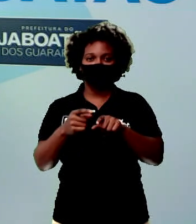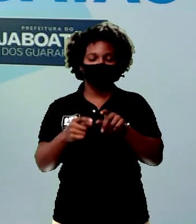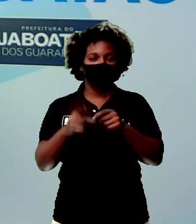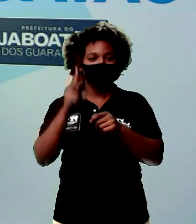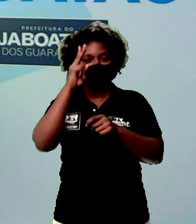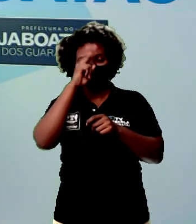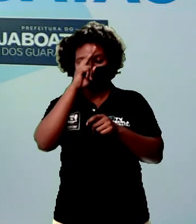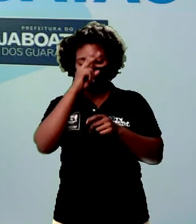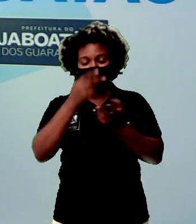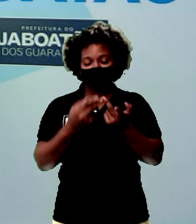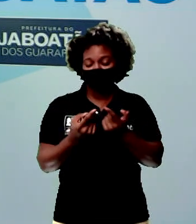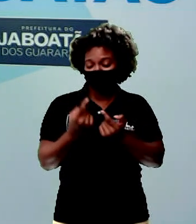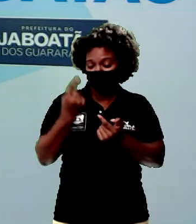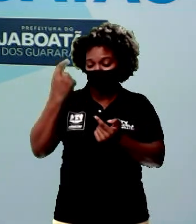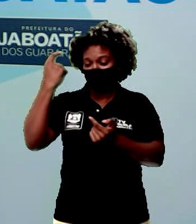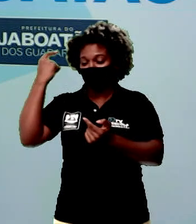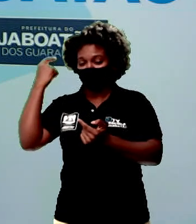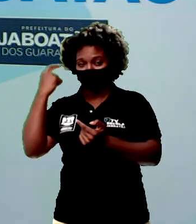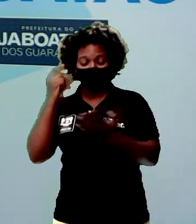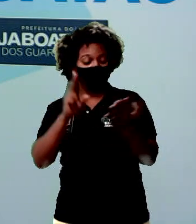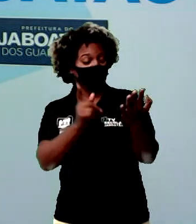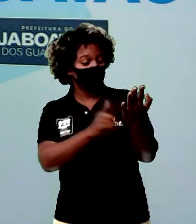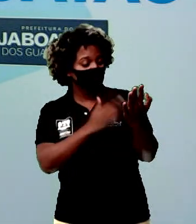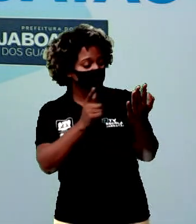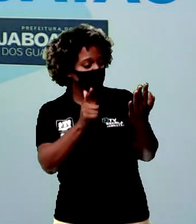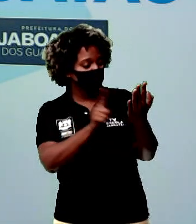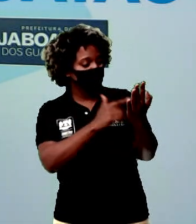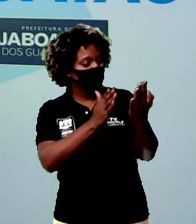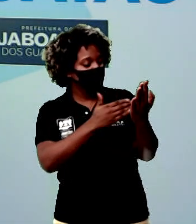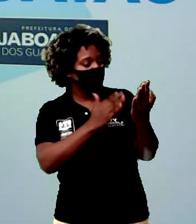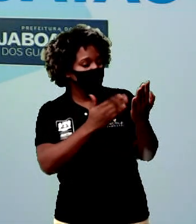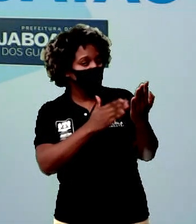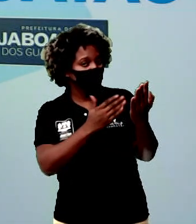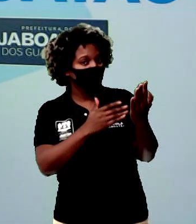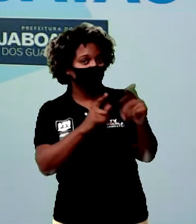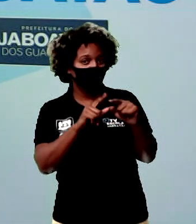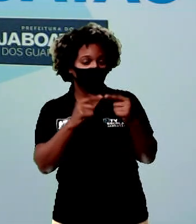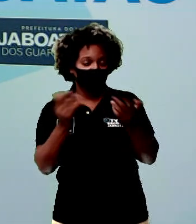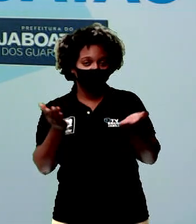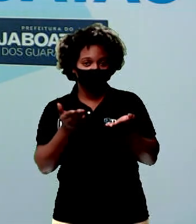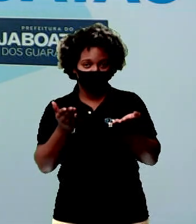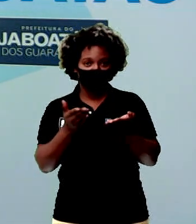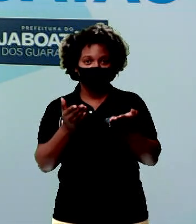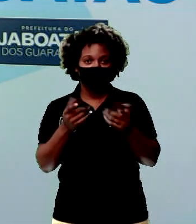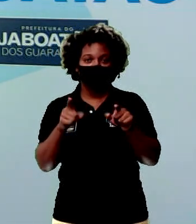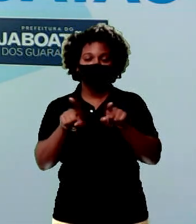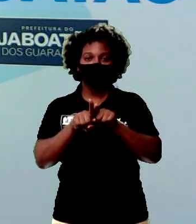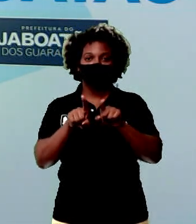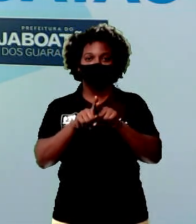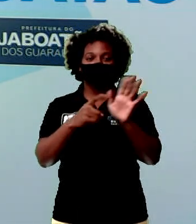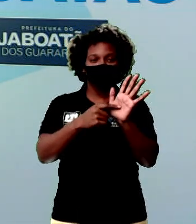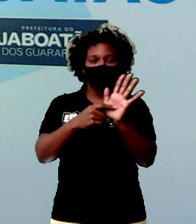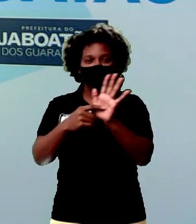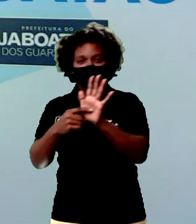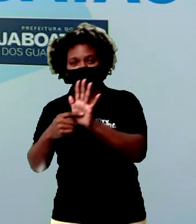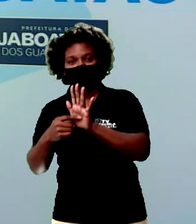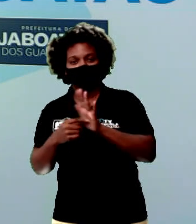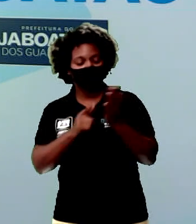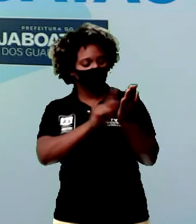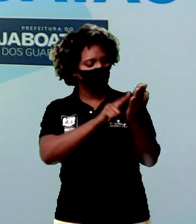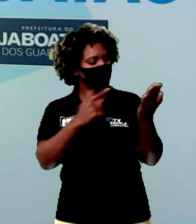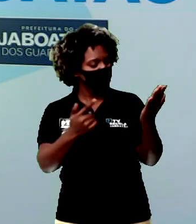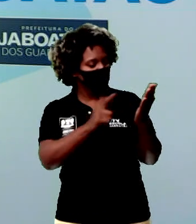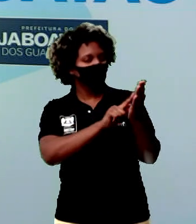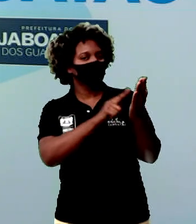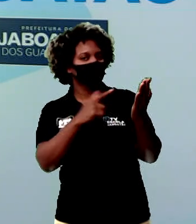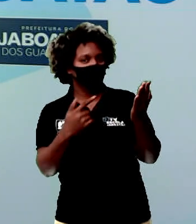se fossem livretos, ela passa a ser também reproduzida nesses veículos de comunicação,